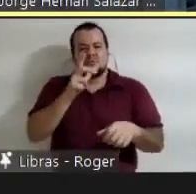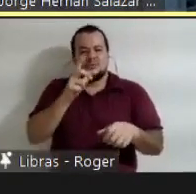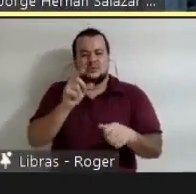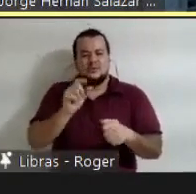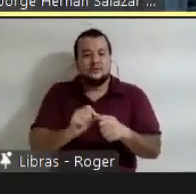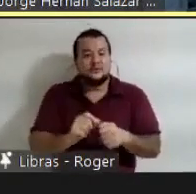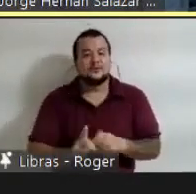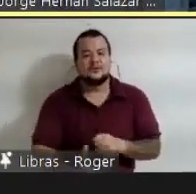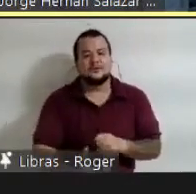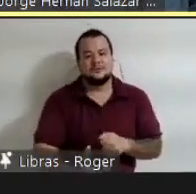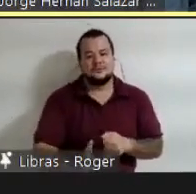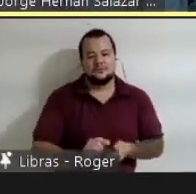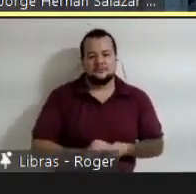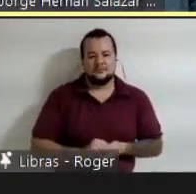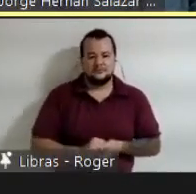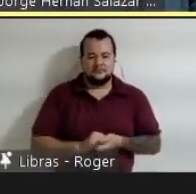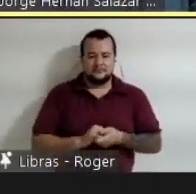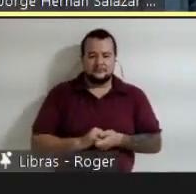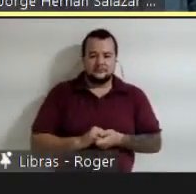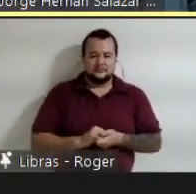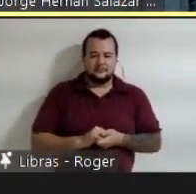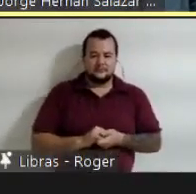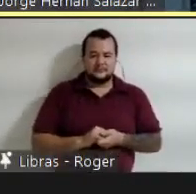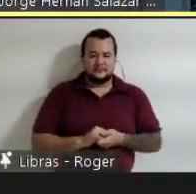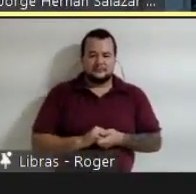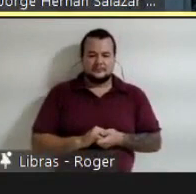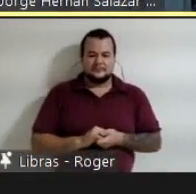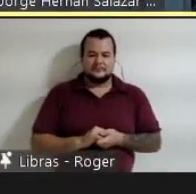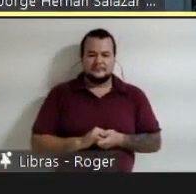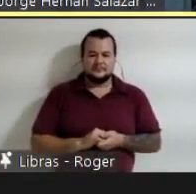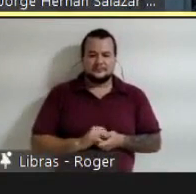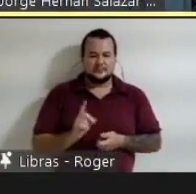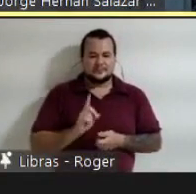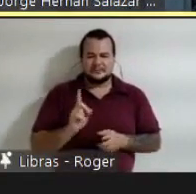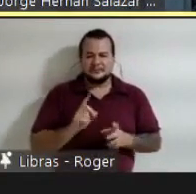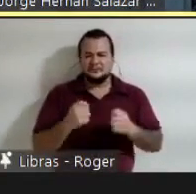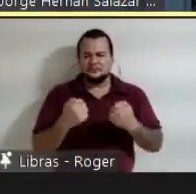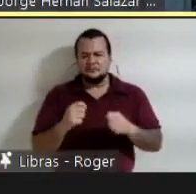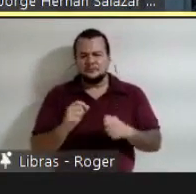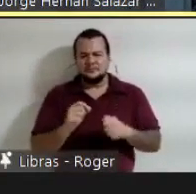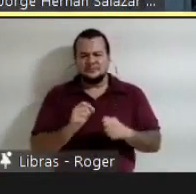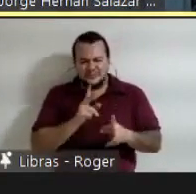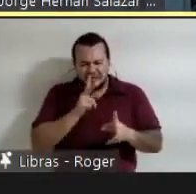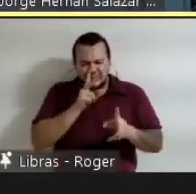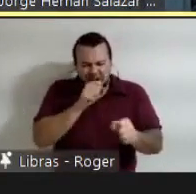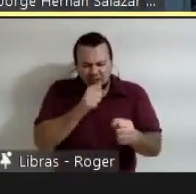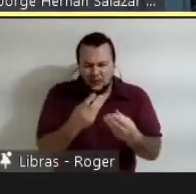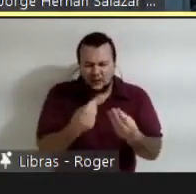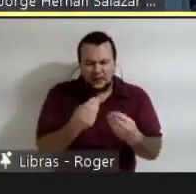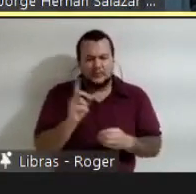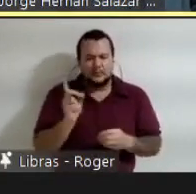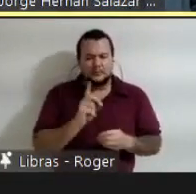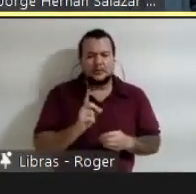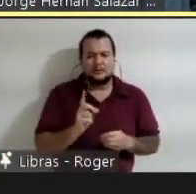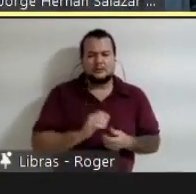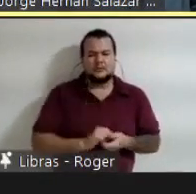Mas não tem que esforzarse demasiado. É a dizer, igual tudo